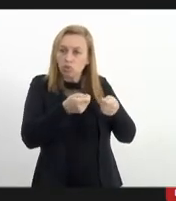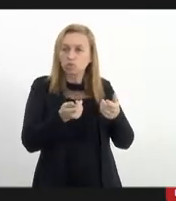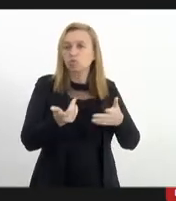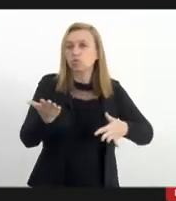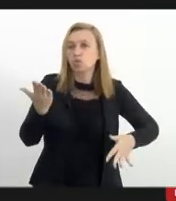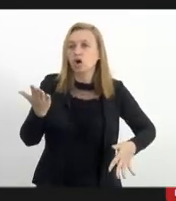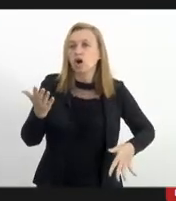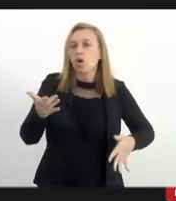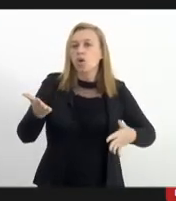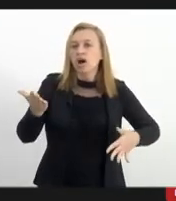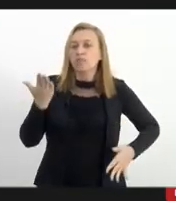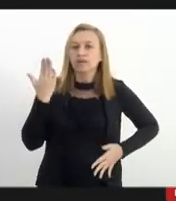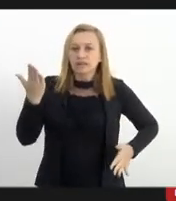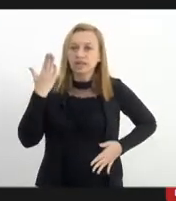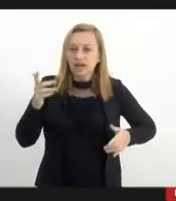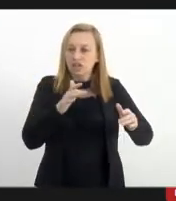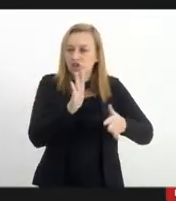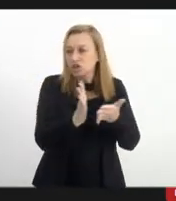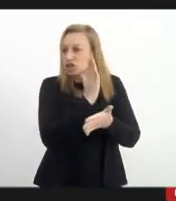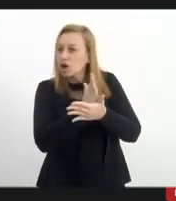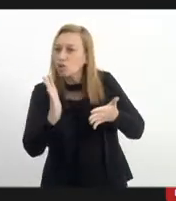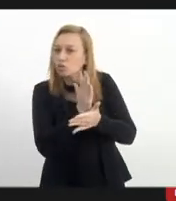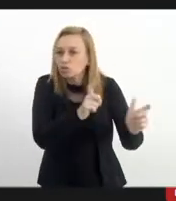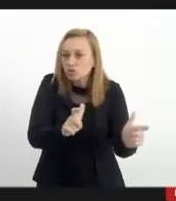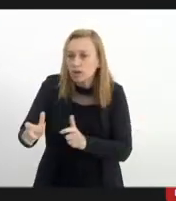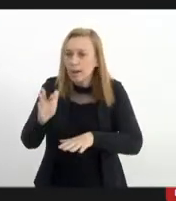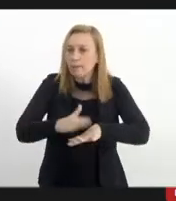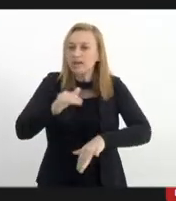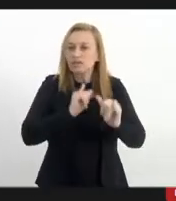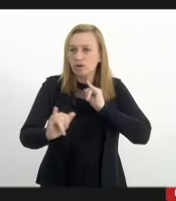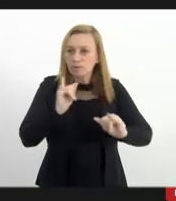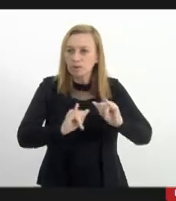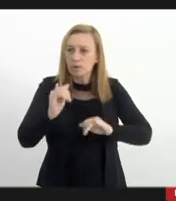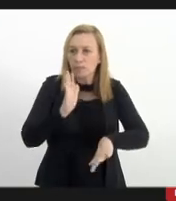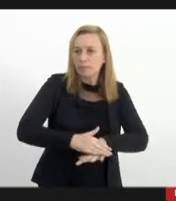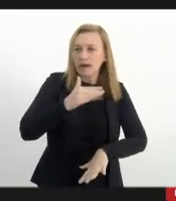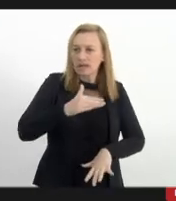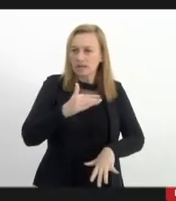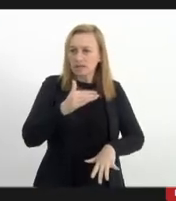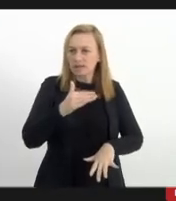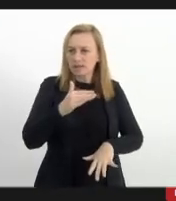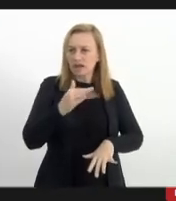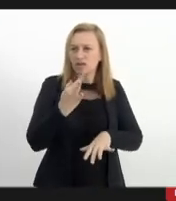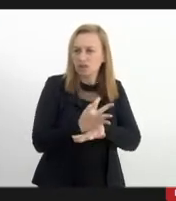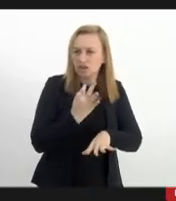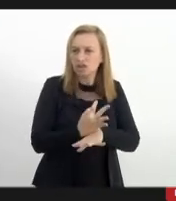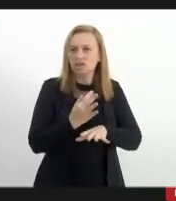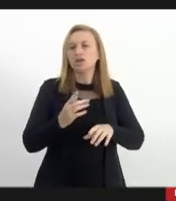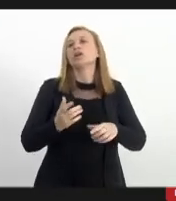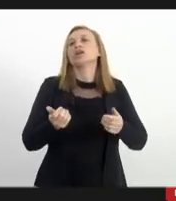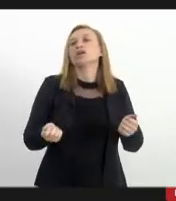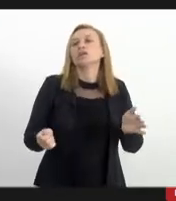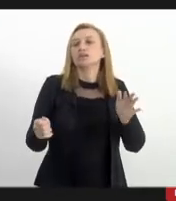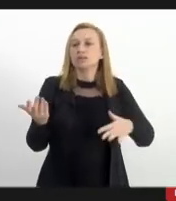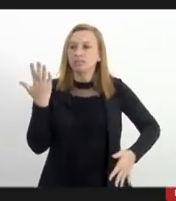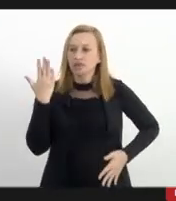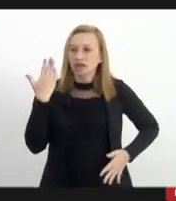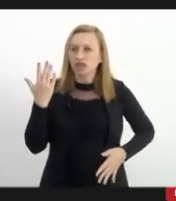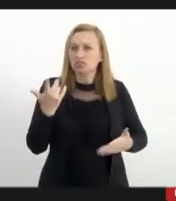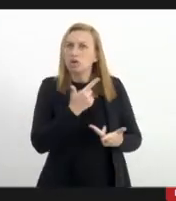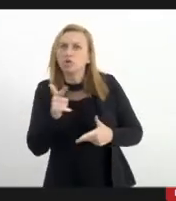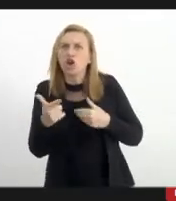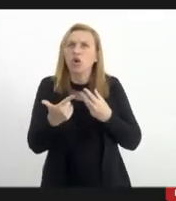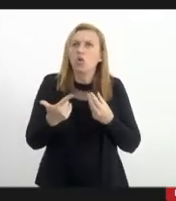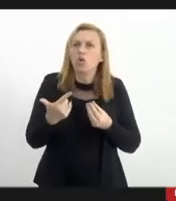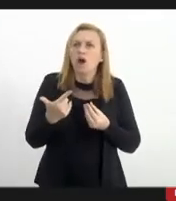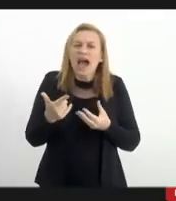localidades, quanto mais precisa for a informação, maior será a resistência por parte do tráfico. Não tem essa de que